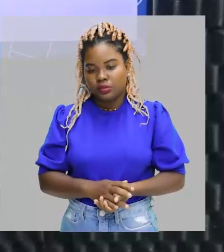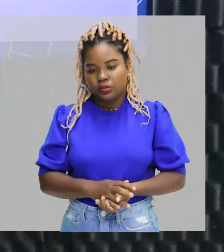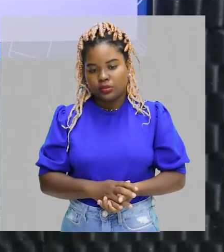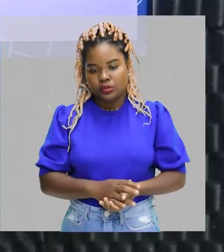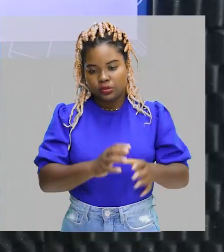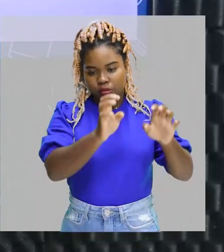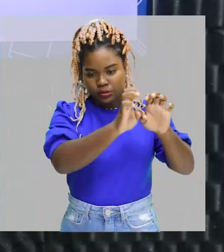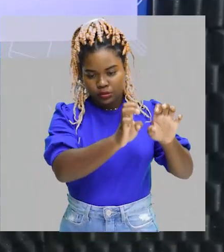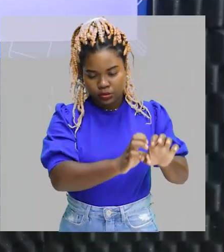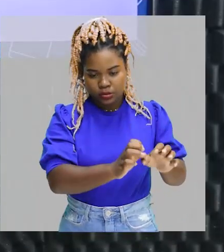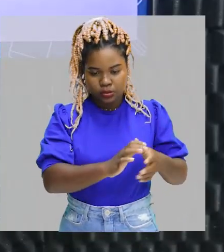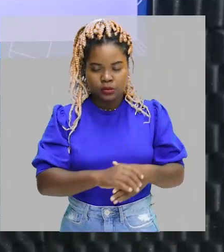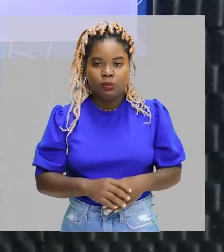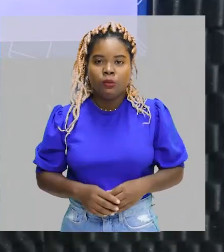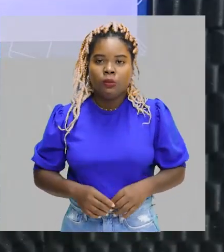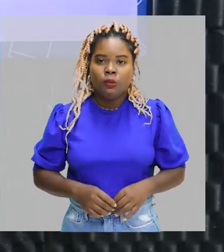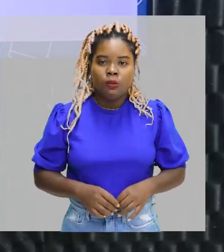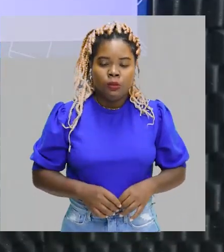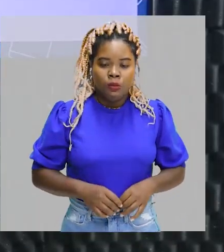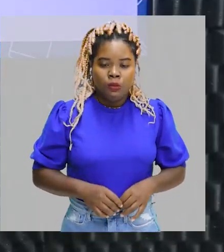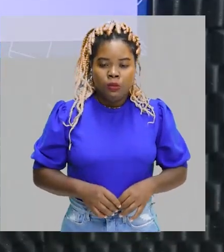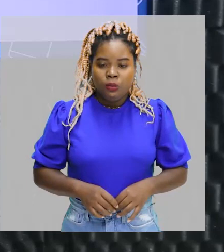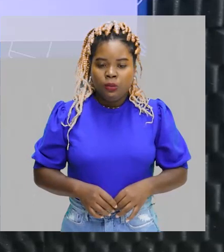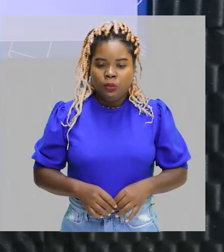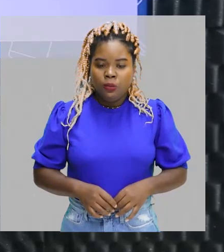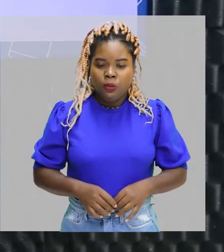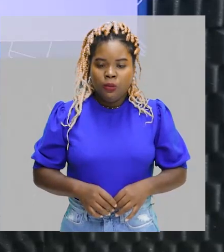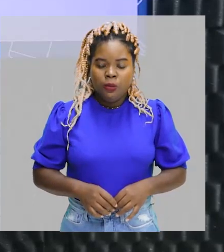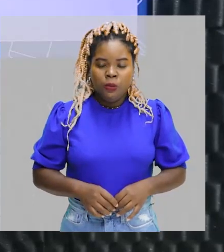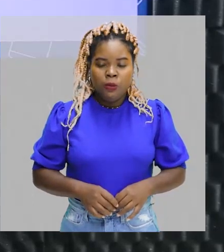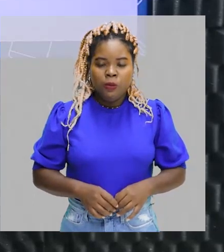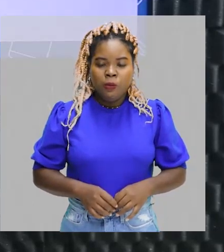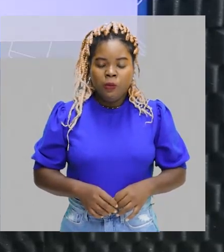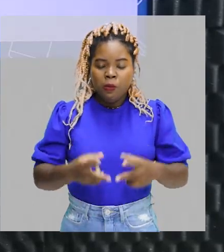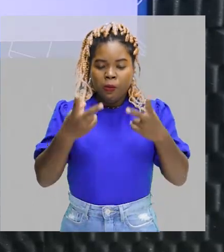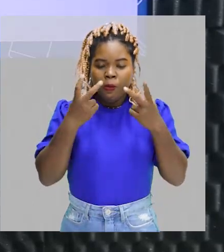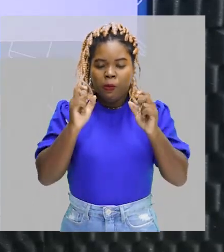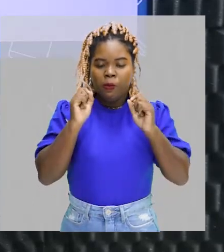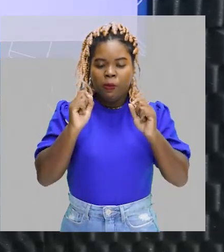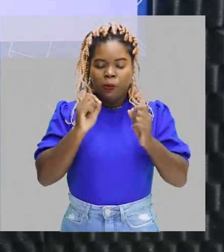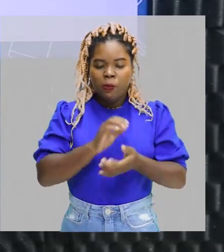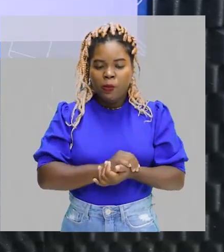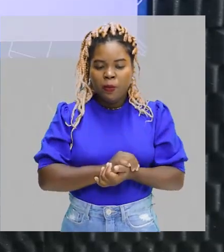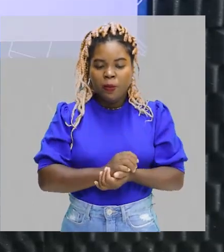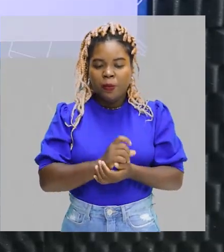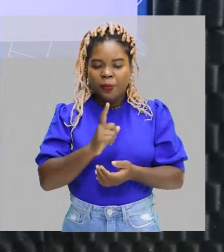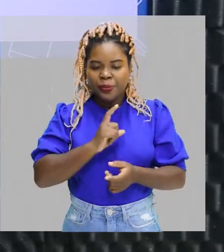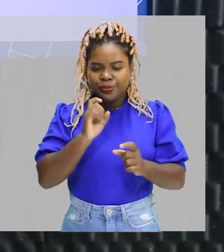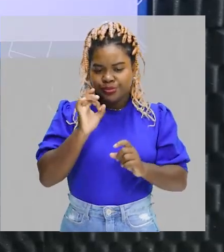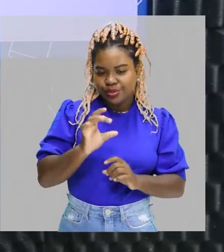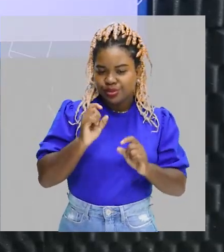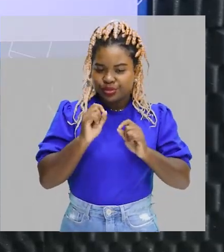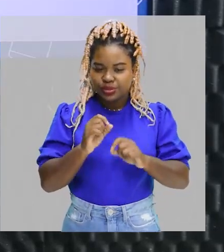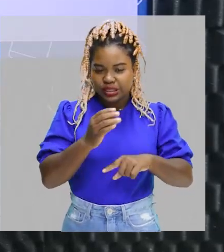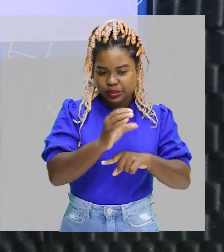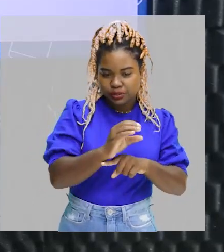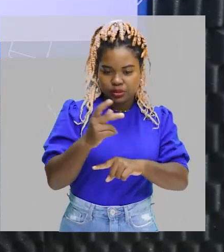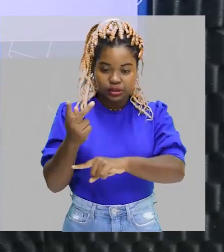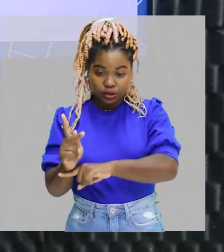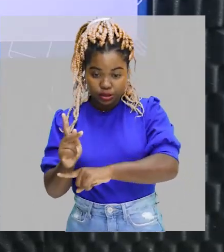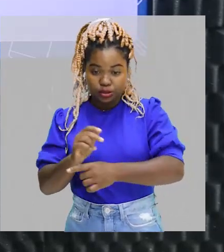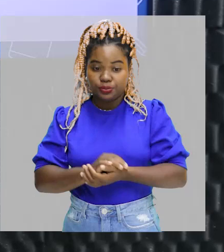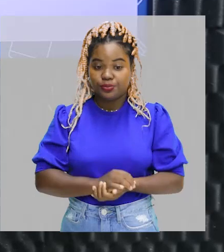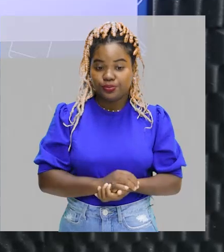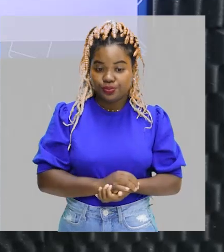certo? Dessa estrutura, aqui você vai observar, eu só tenho carbono e hidrogênio,